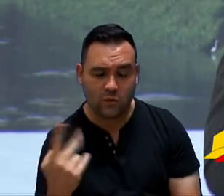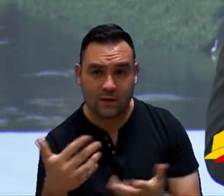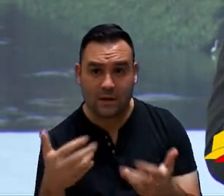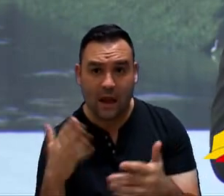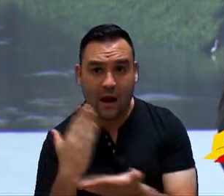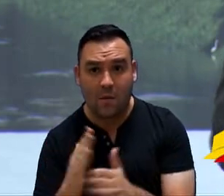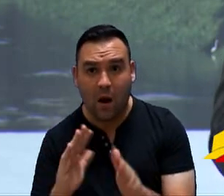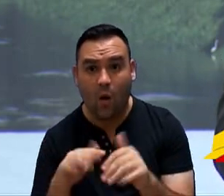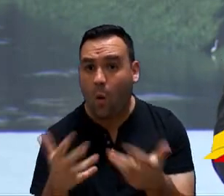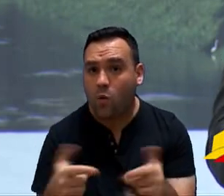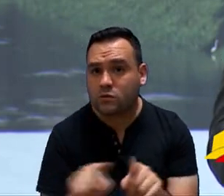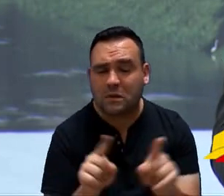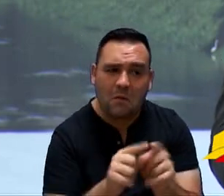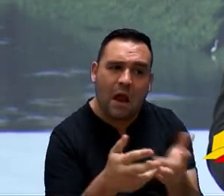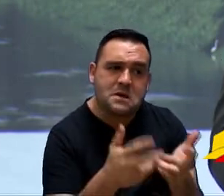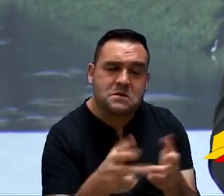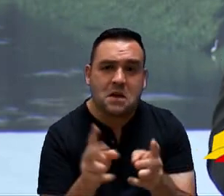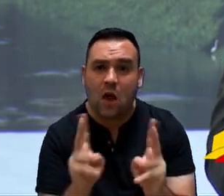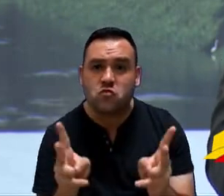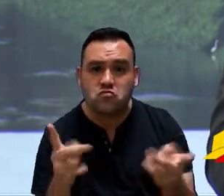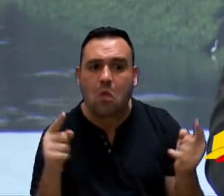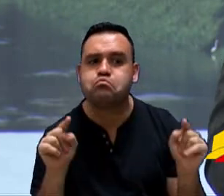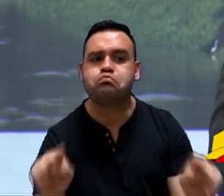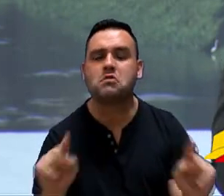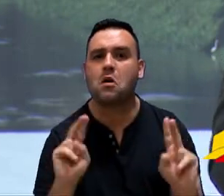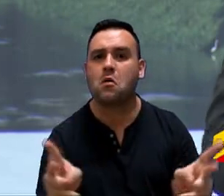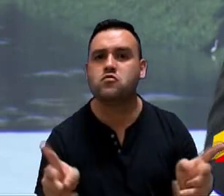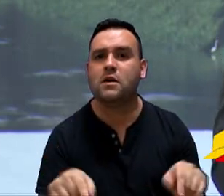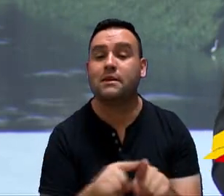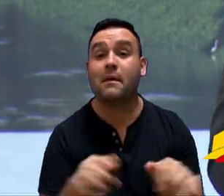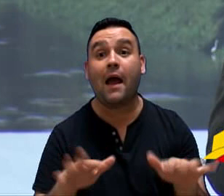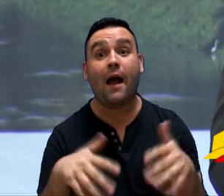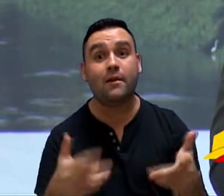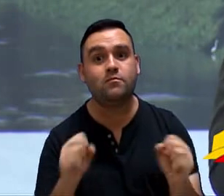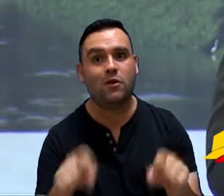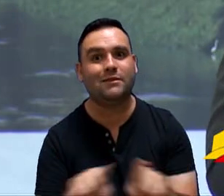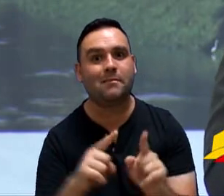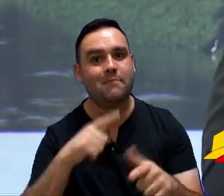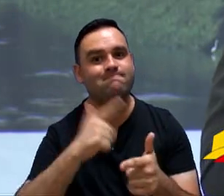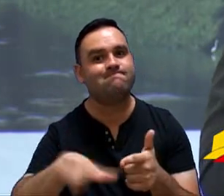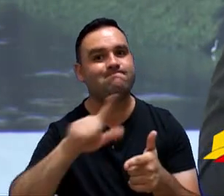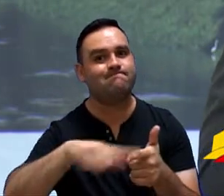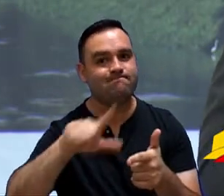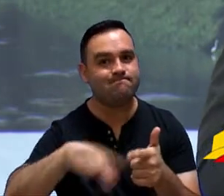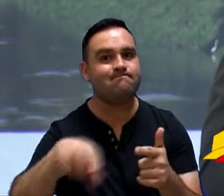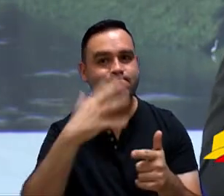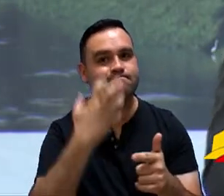ou quis manter essas duas leis, e é aí que pode morar um problema.